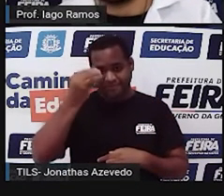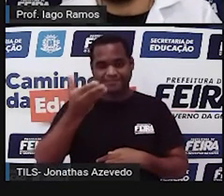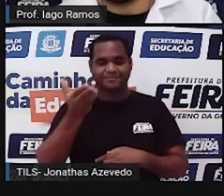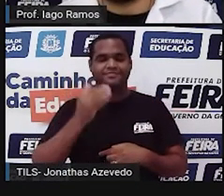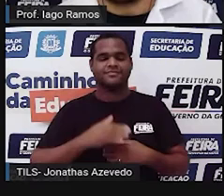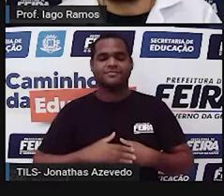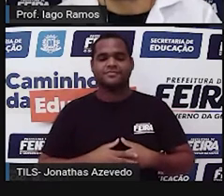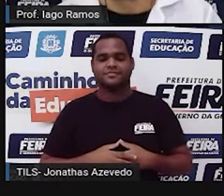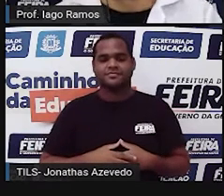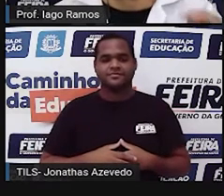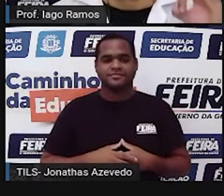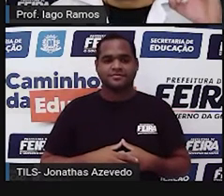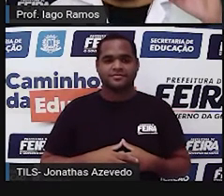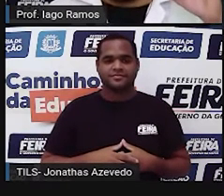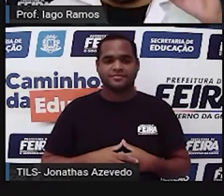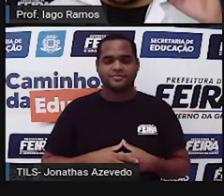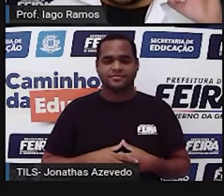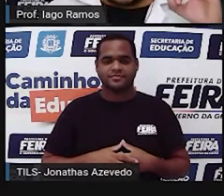Bom.